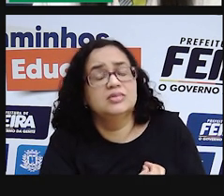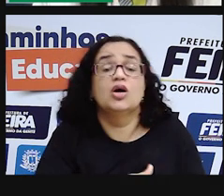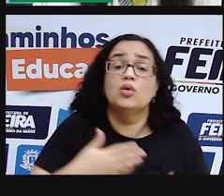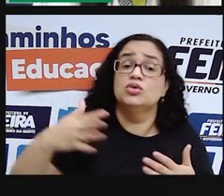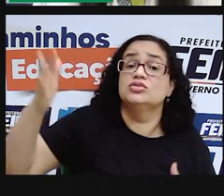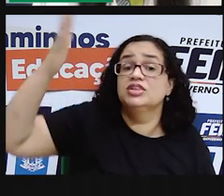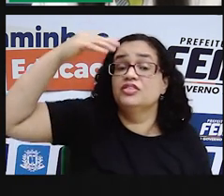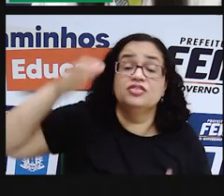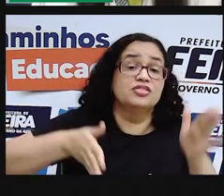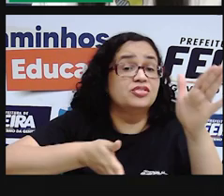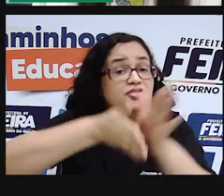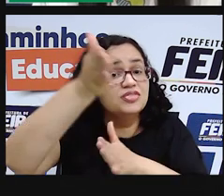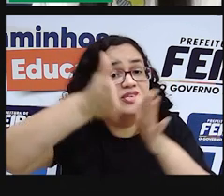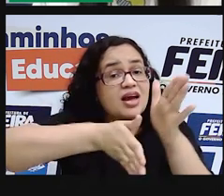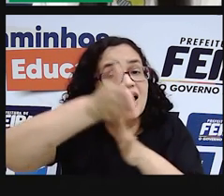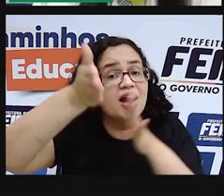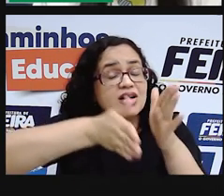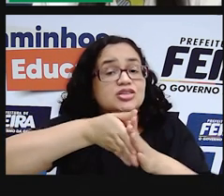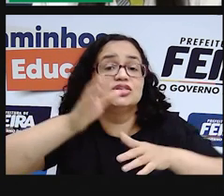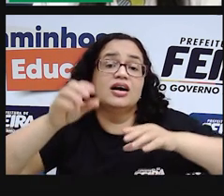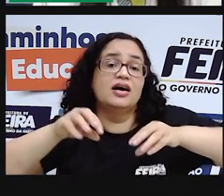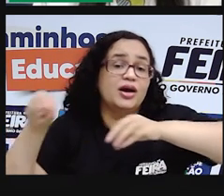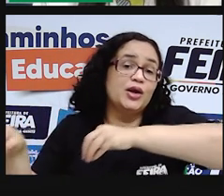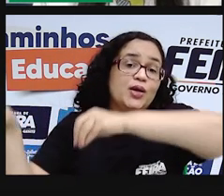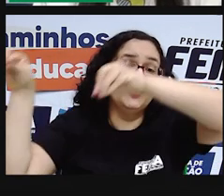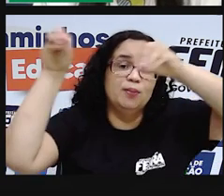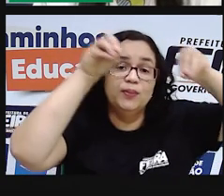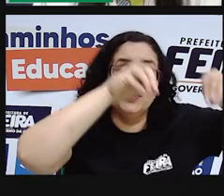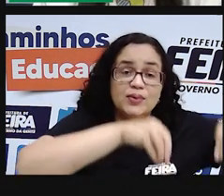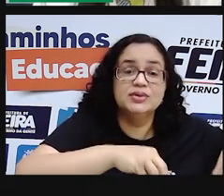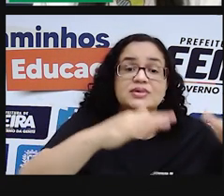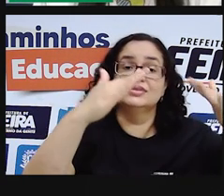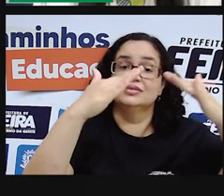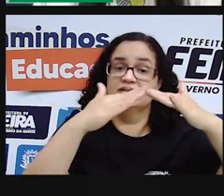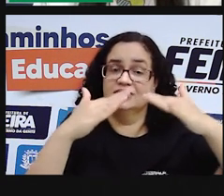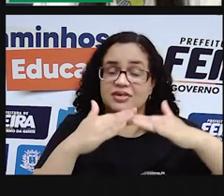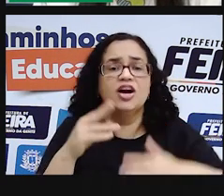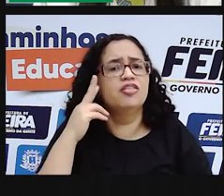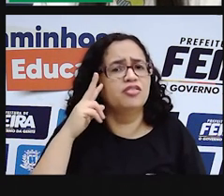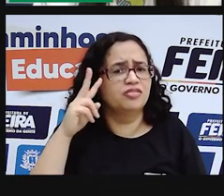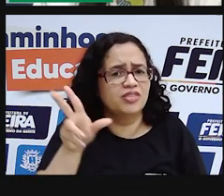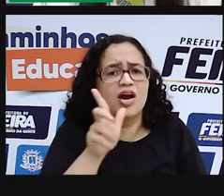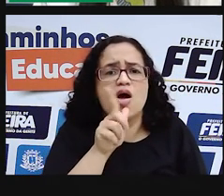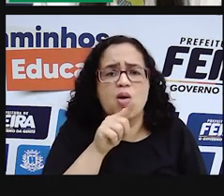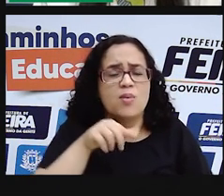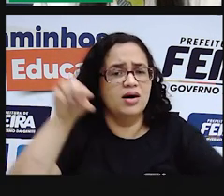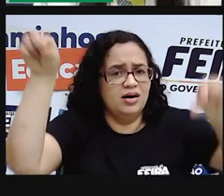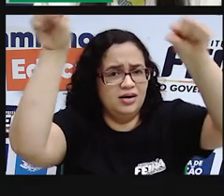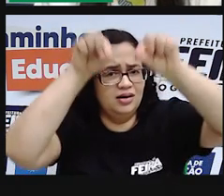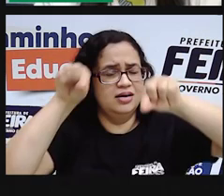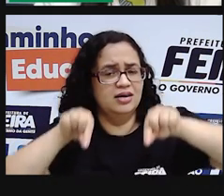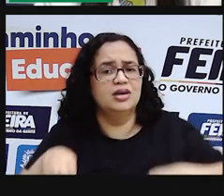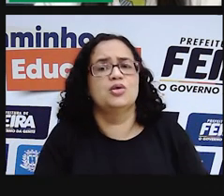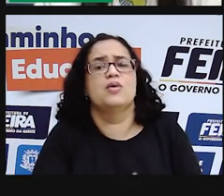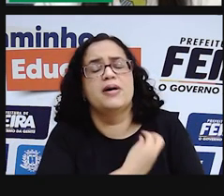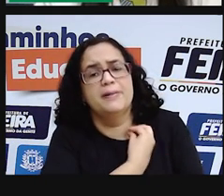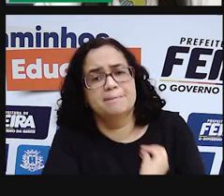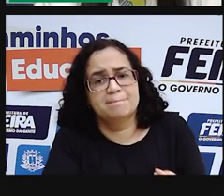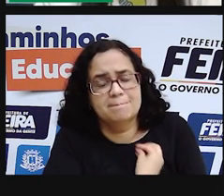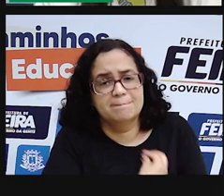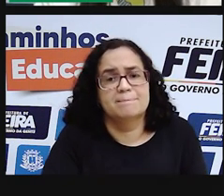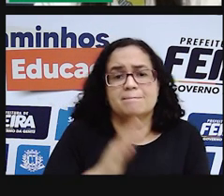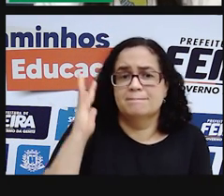viaja ou se desloca da sua casa para um outro lugar, você vê uma lagoa, você já presenciou, né?